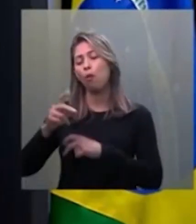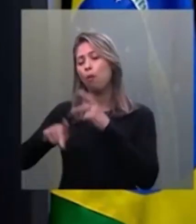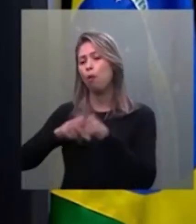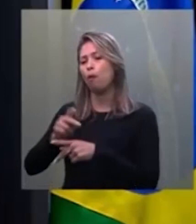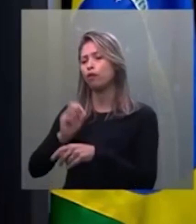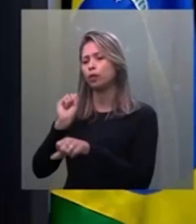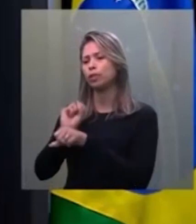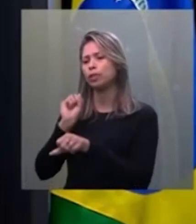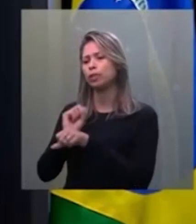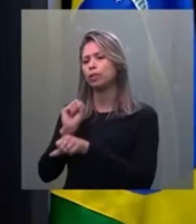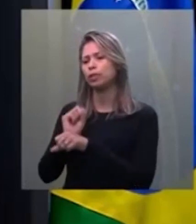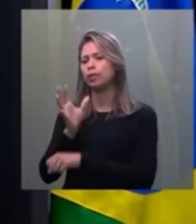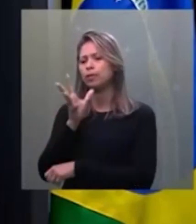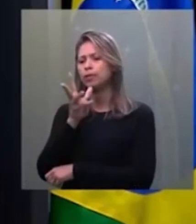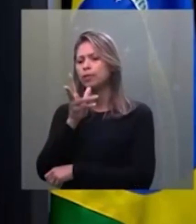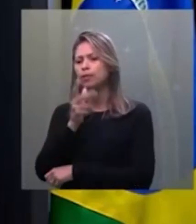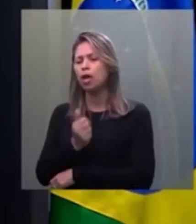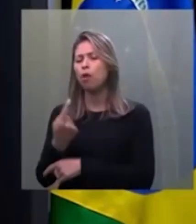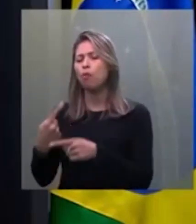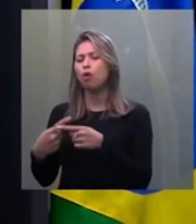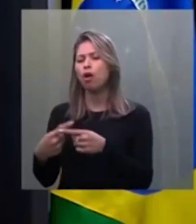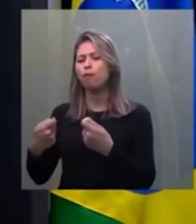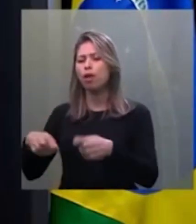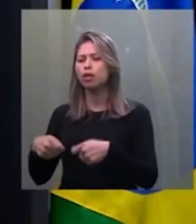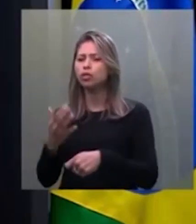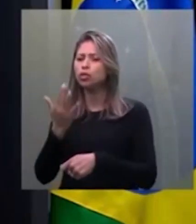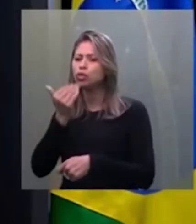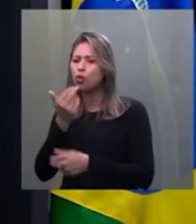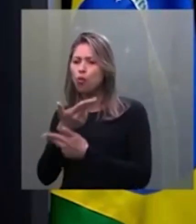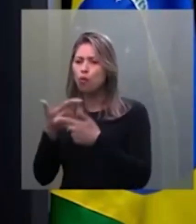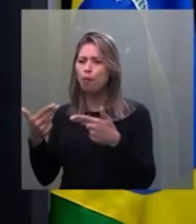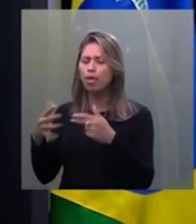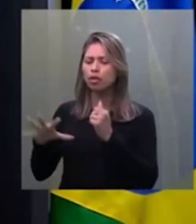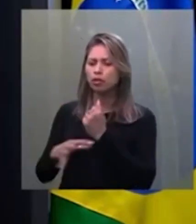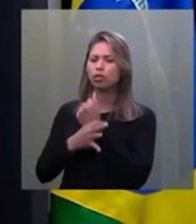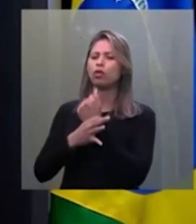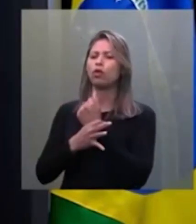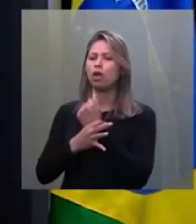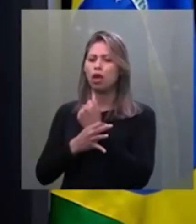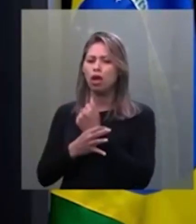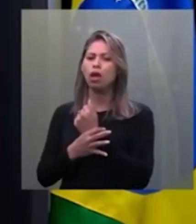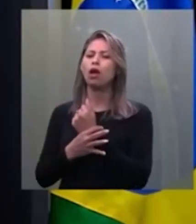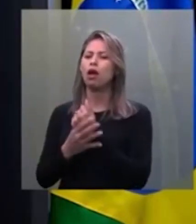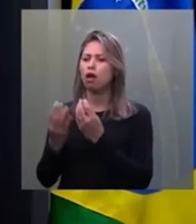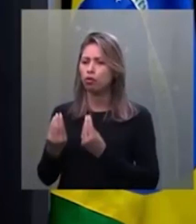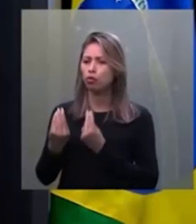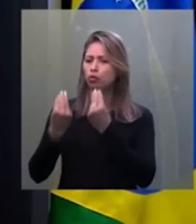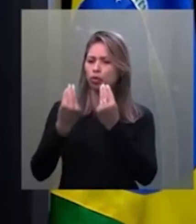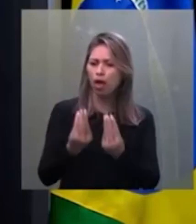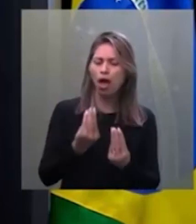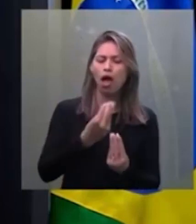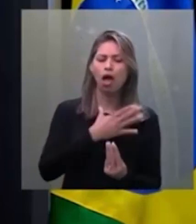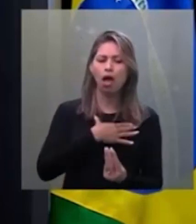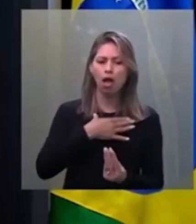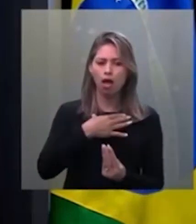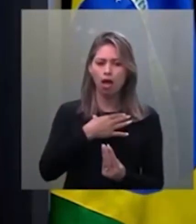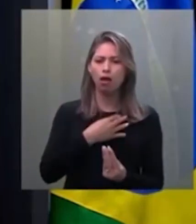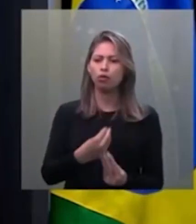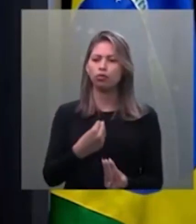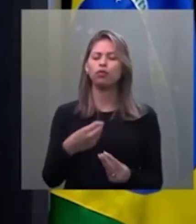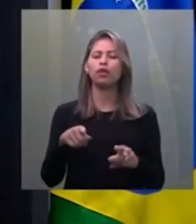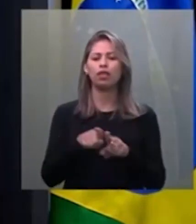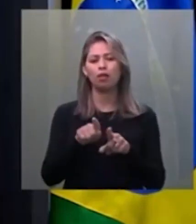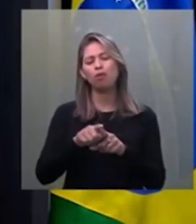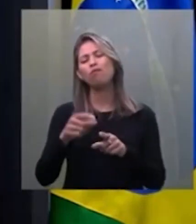mais para ter comida na mesa, segurança alimentar, que é um problema hoje